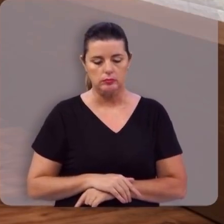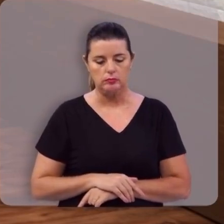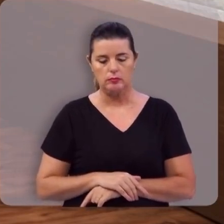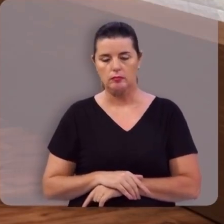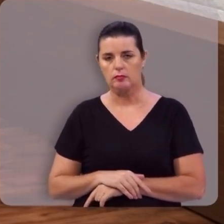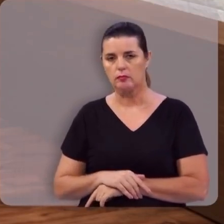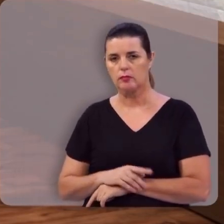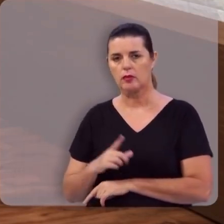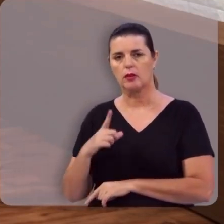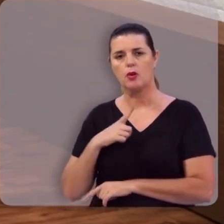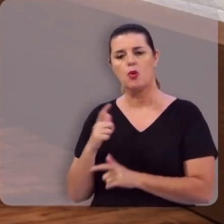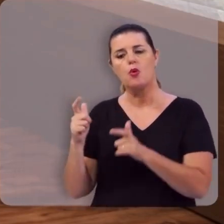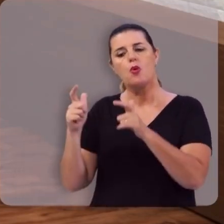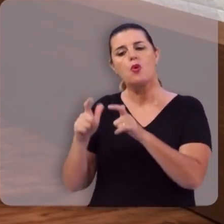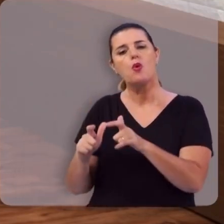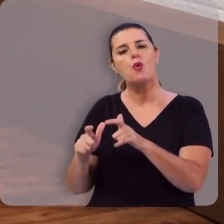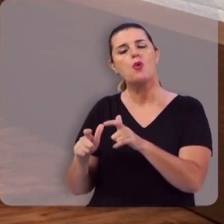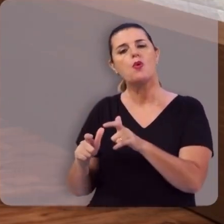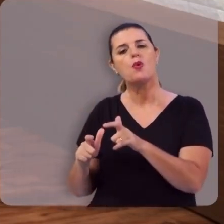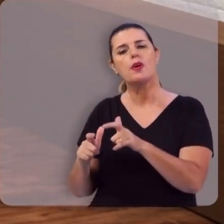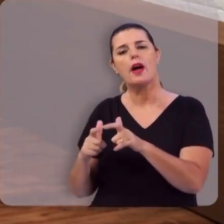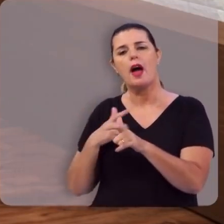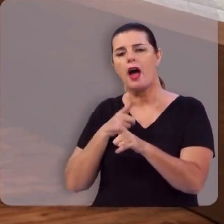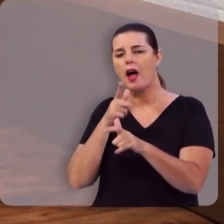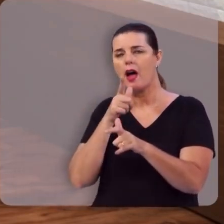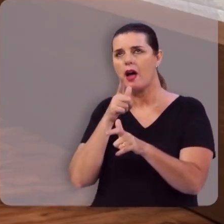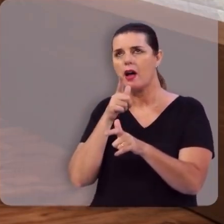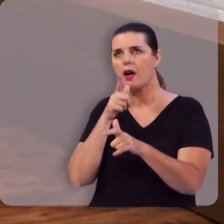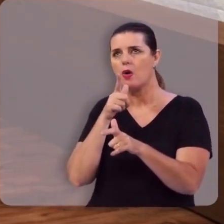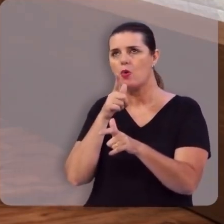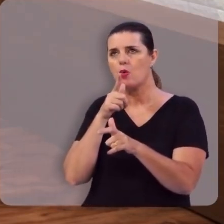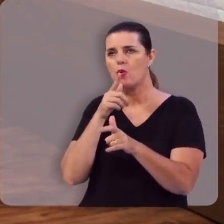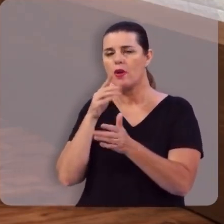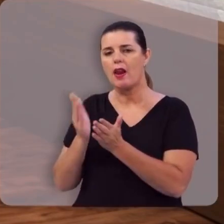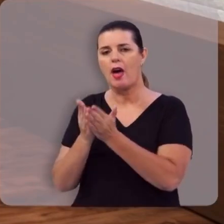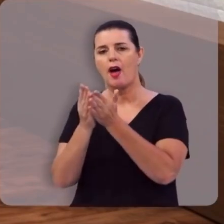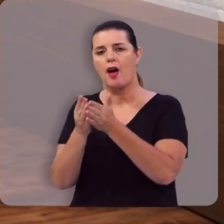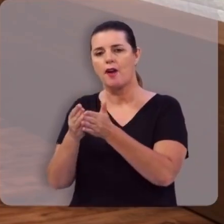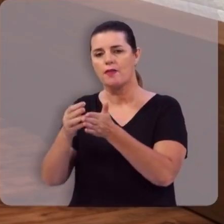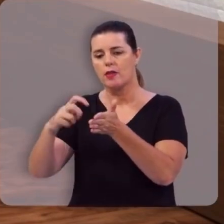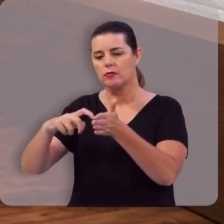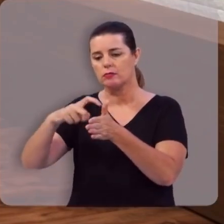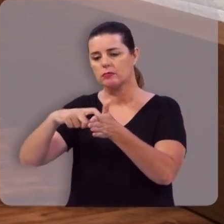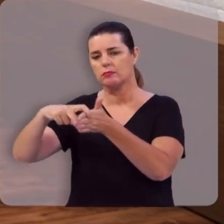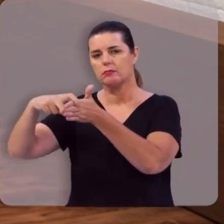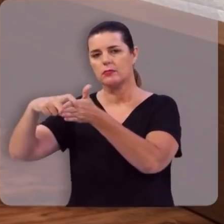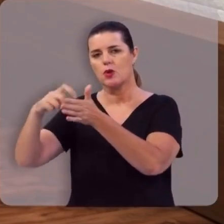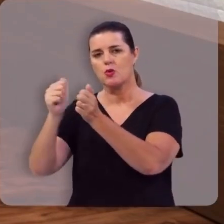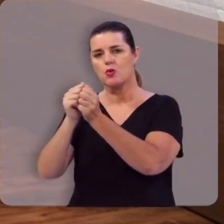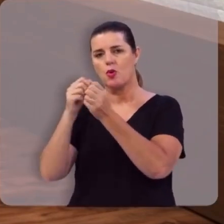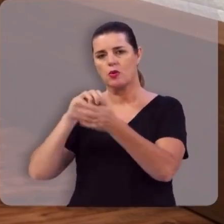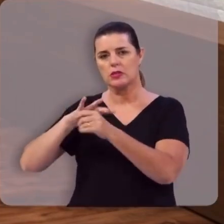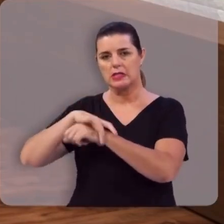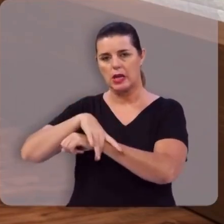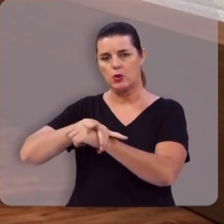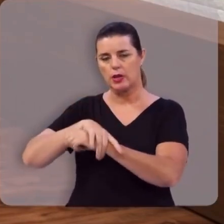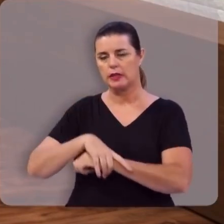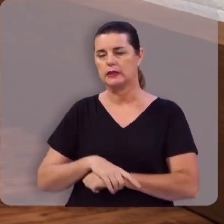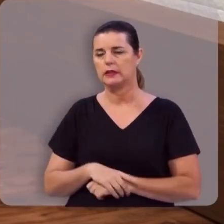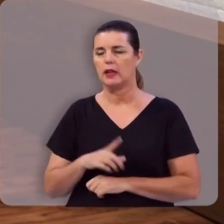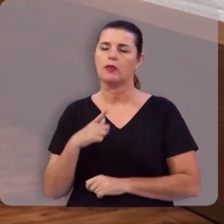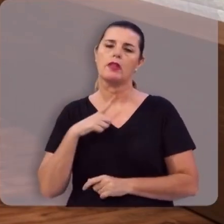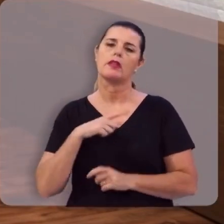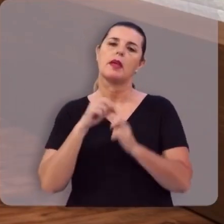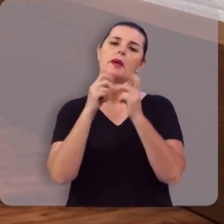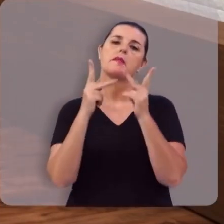porto, onde o navio ancorava com segurança. Isso significa que você não apenas tem paz